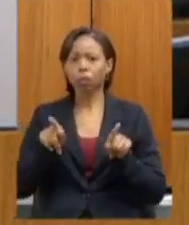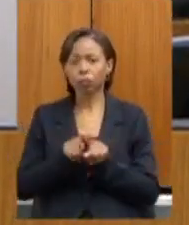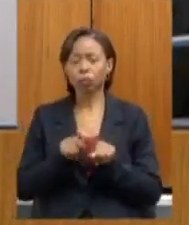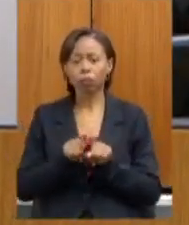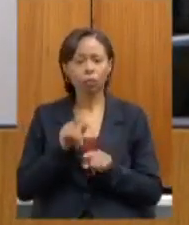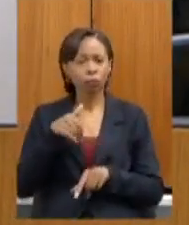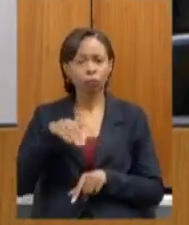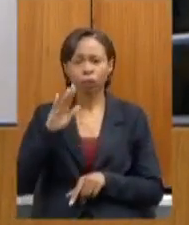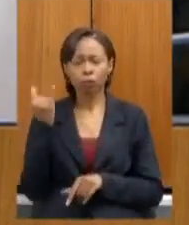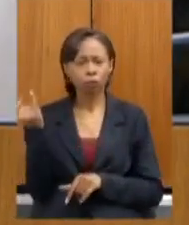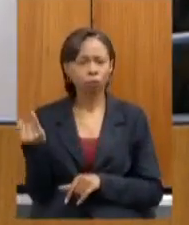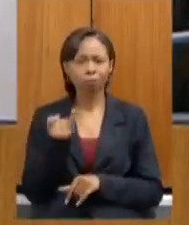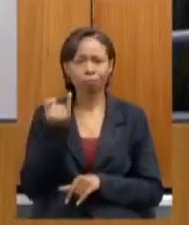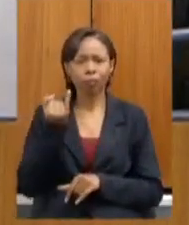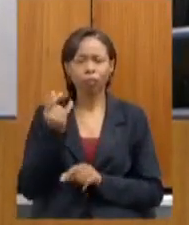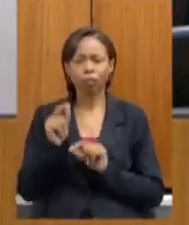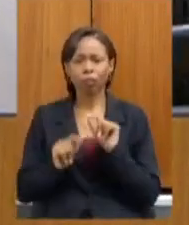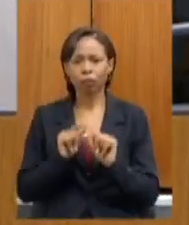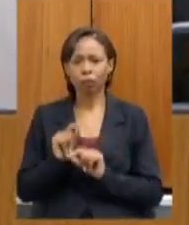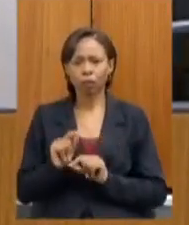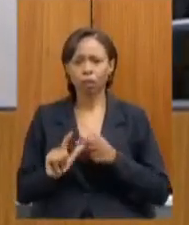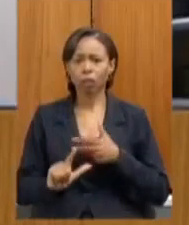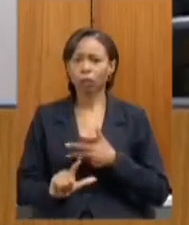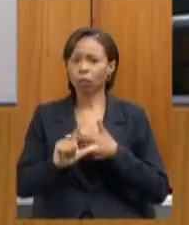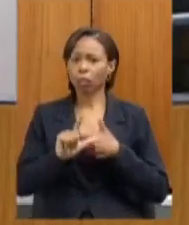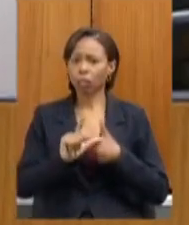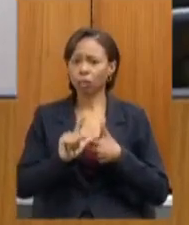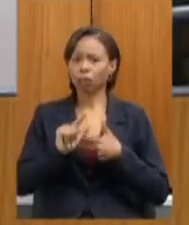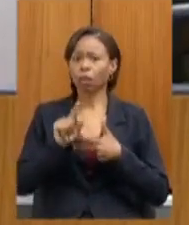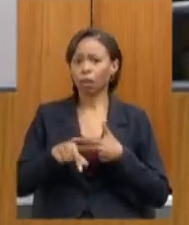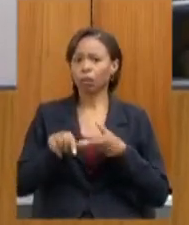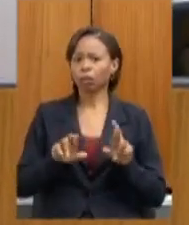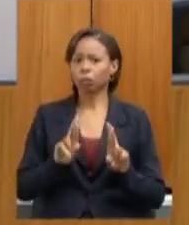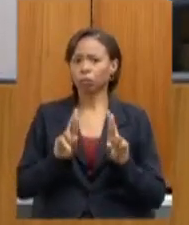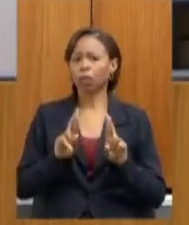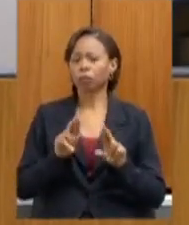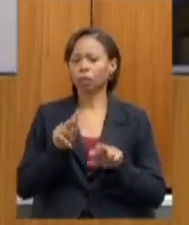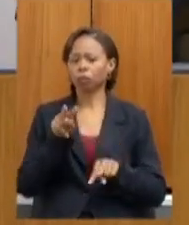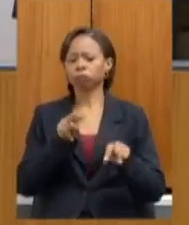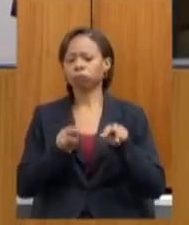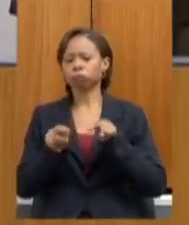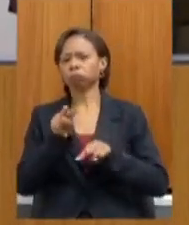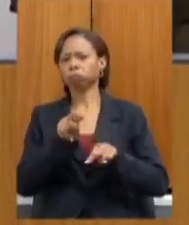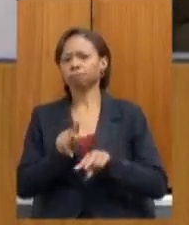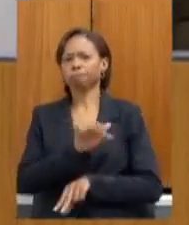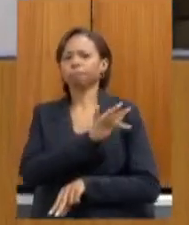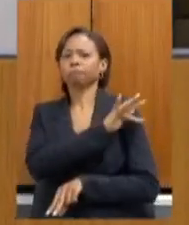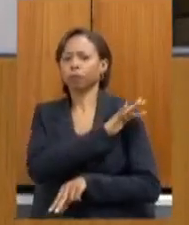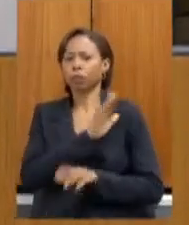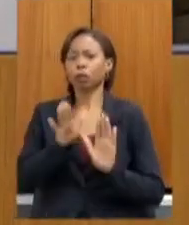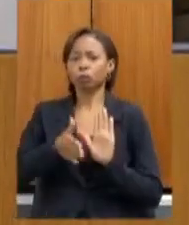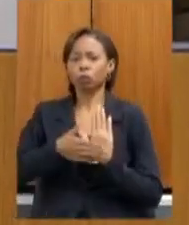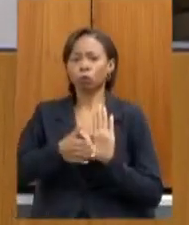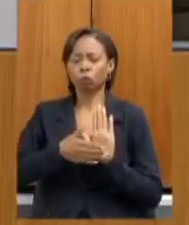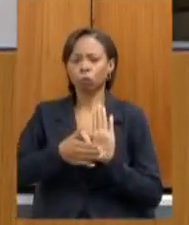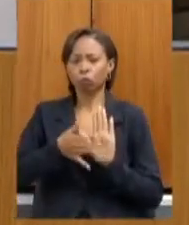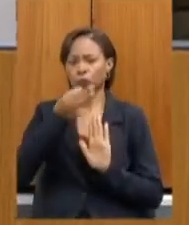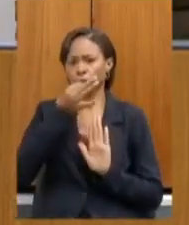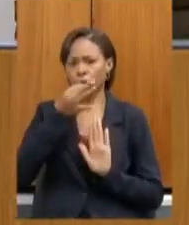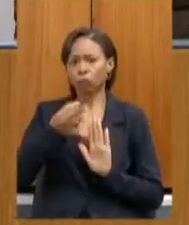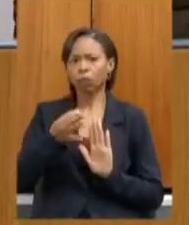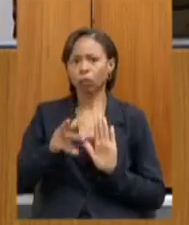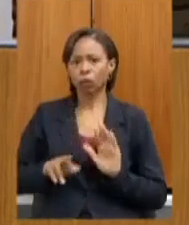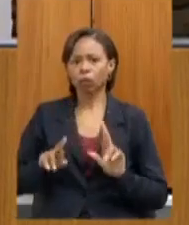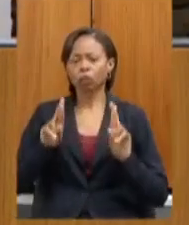fundamentalmente o papel do poder legislativo é o papel da fiscalização e as proposições elas cumprem a tarefa do